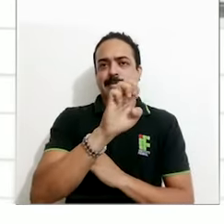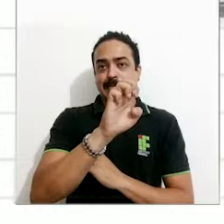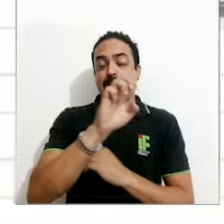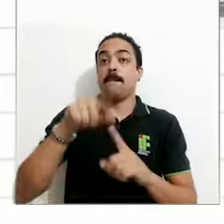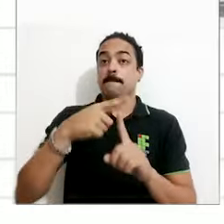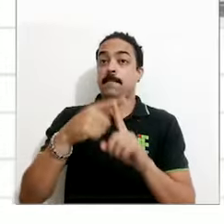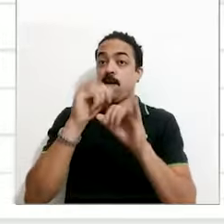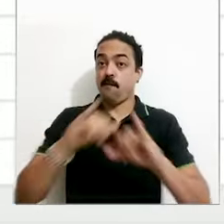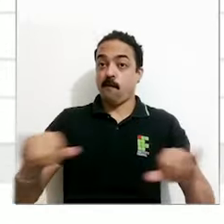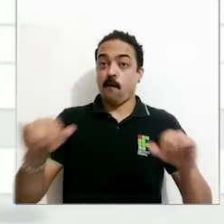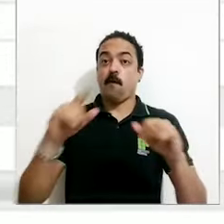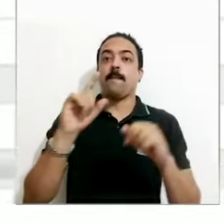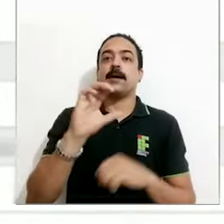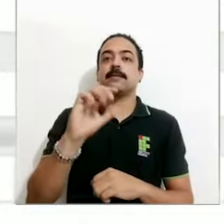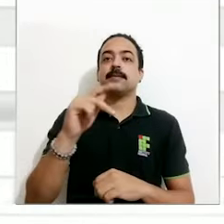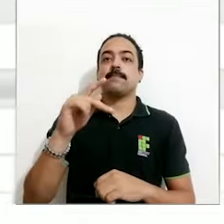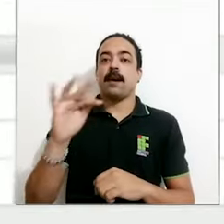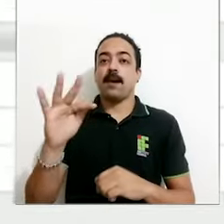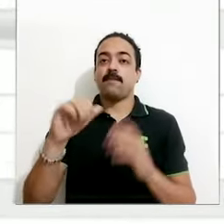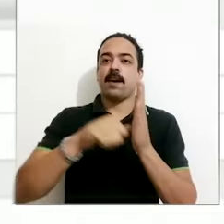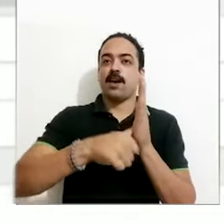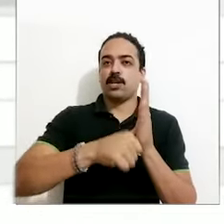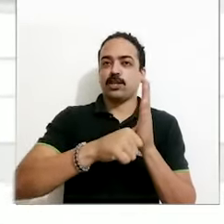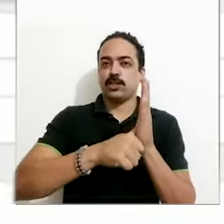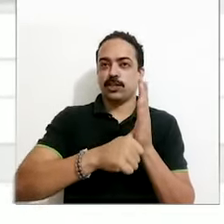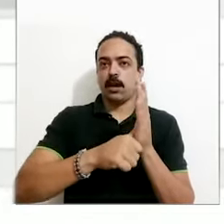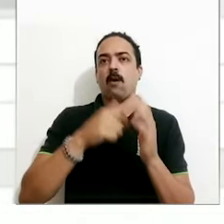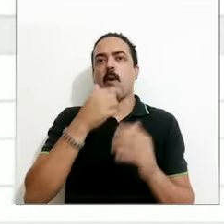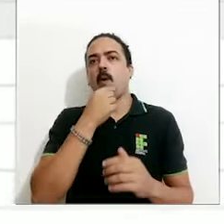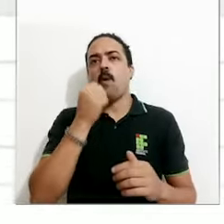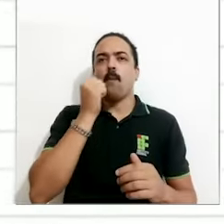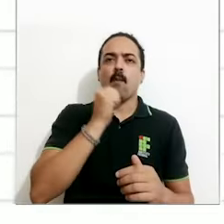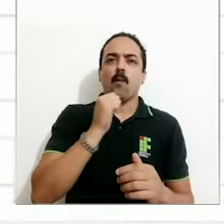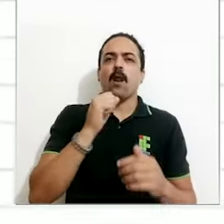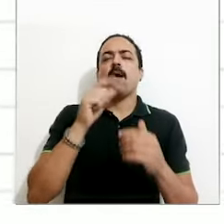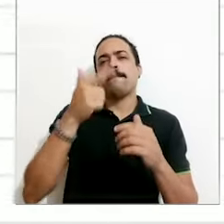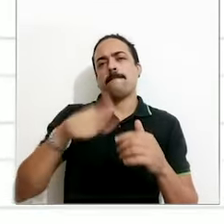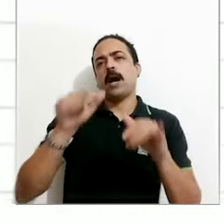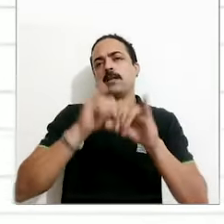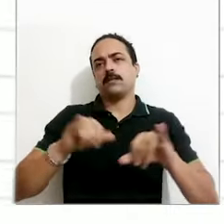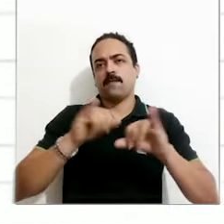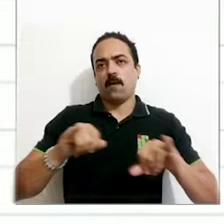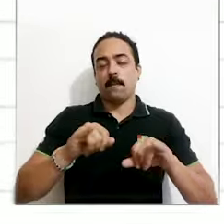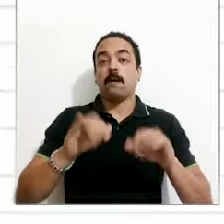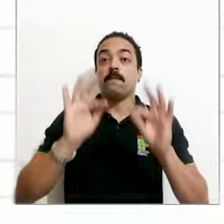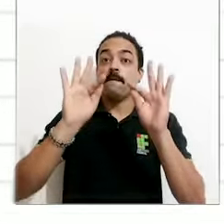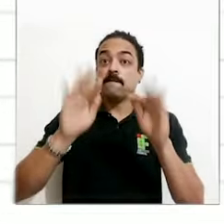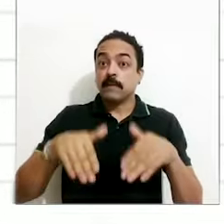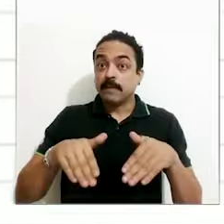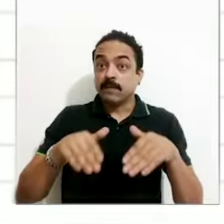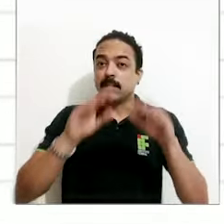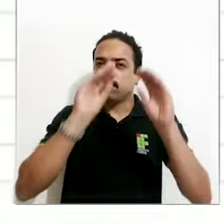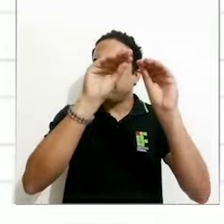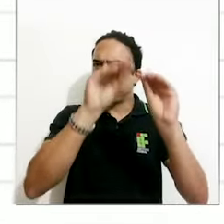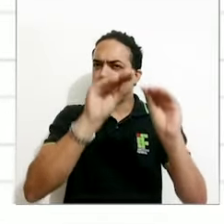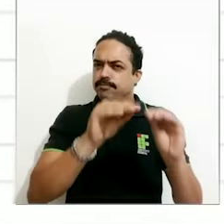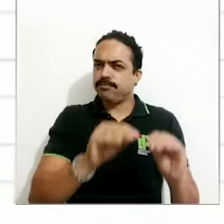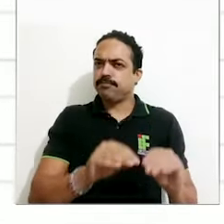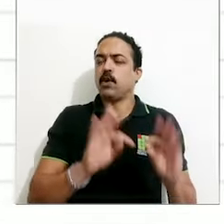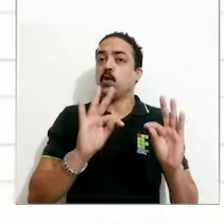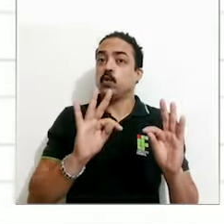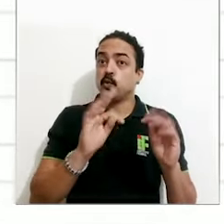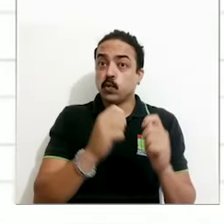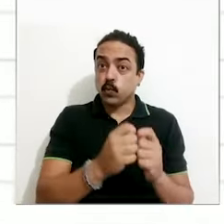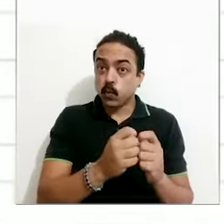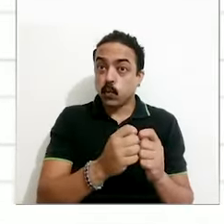o CPF, o RG, sexo e outras informações. Ao terminar o preenchimento de todo o formulário,